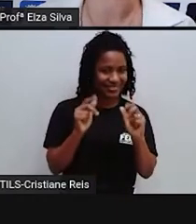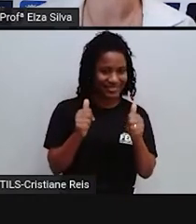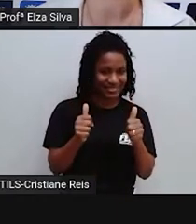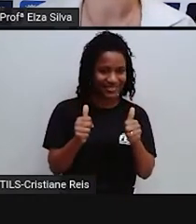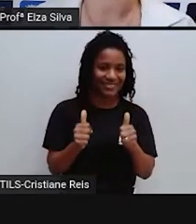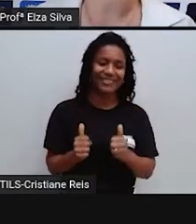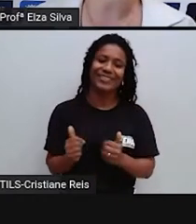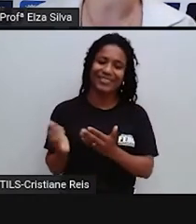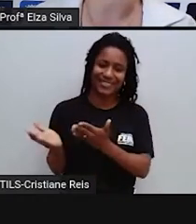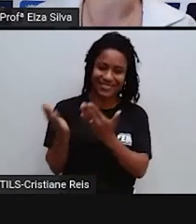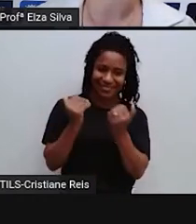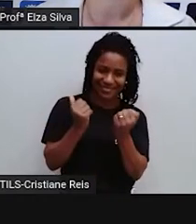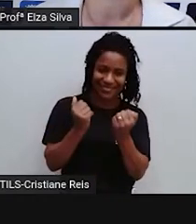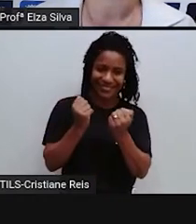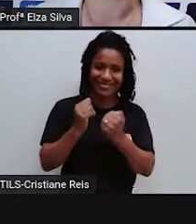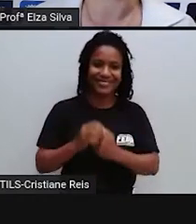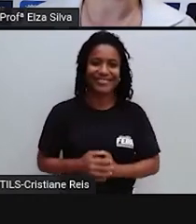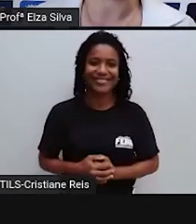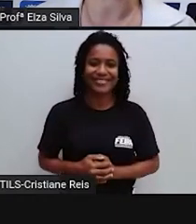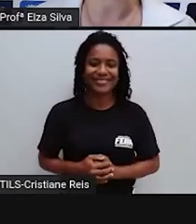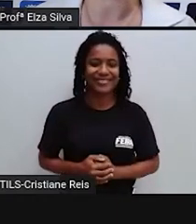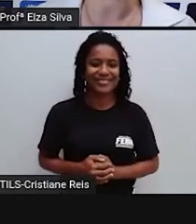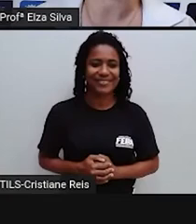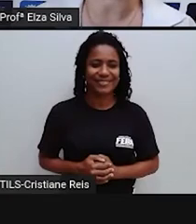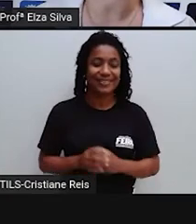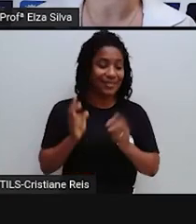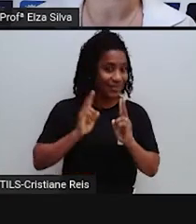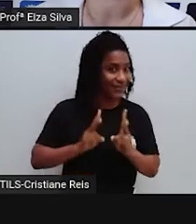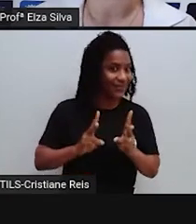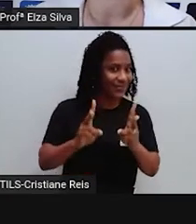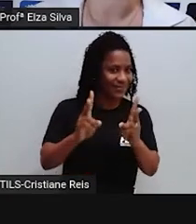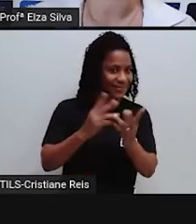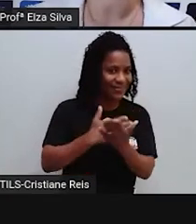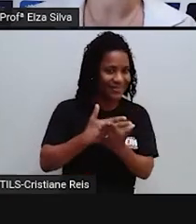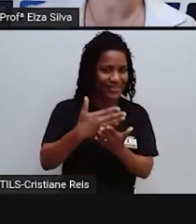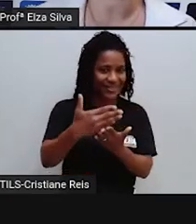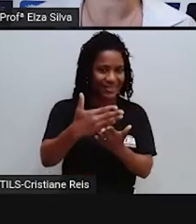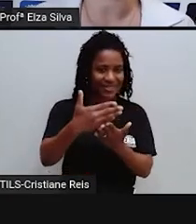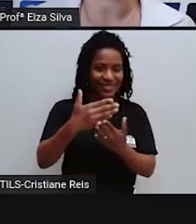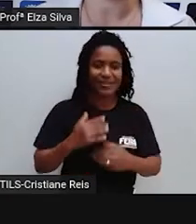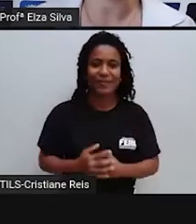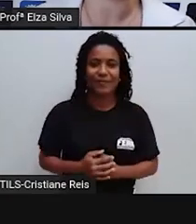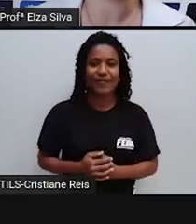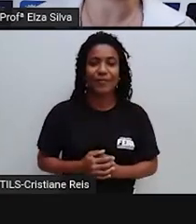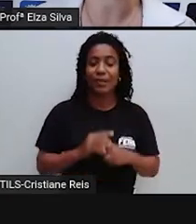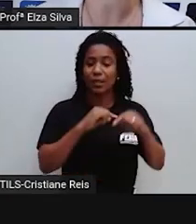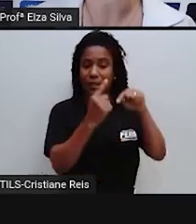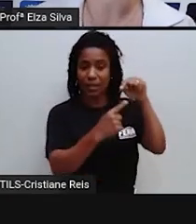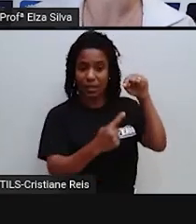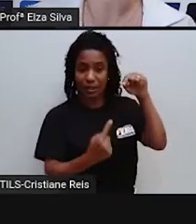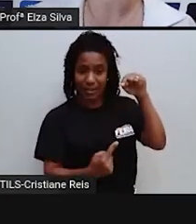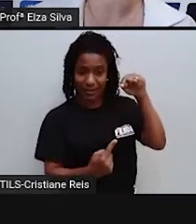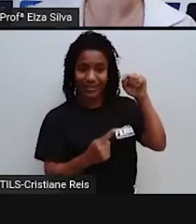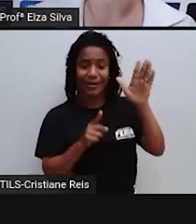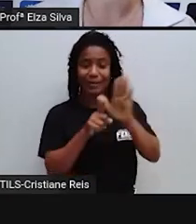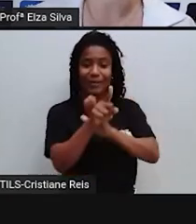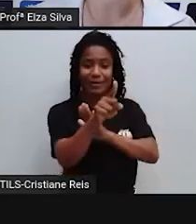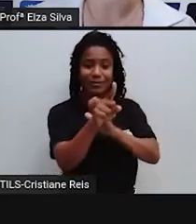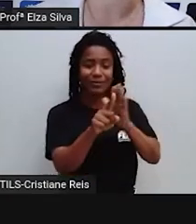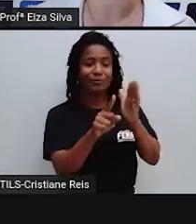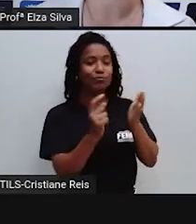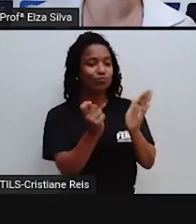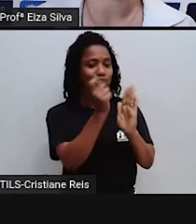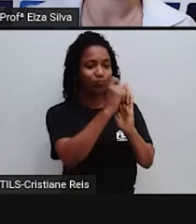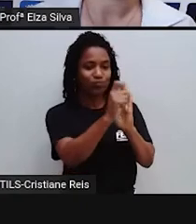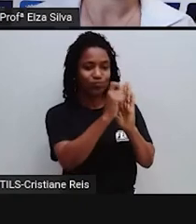So, let's go! Vamos lá? Vamos começar? Escreva em seu caderno a pergunta que vai direcionar a nossa